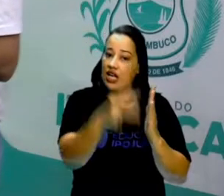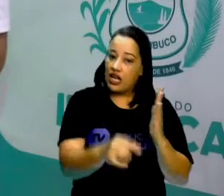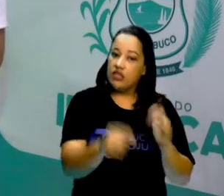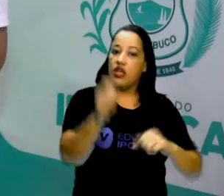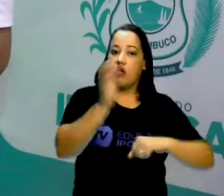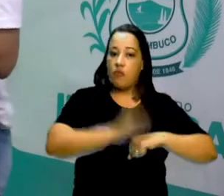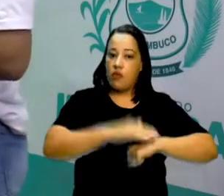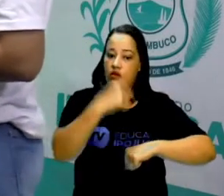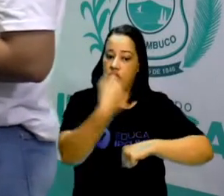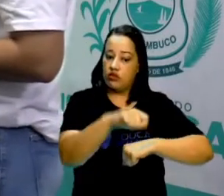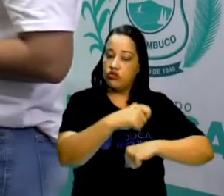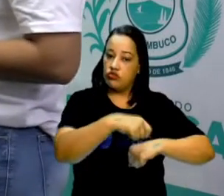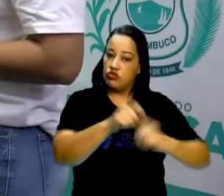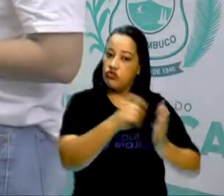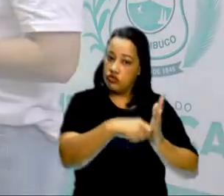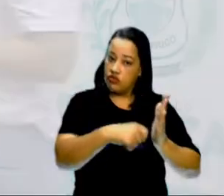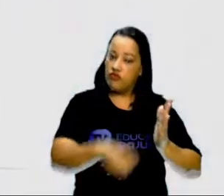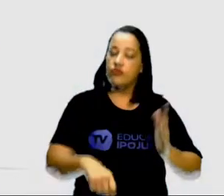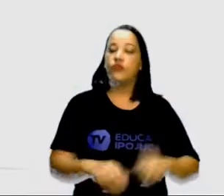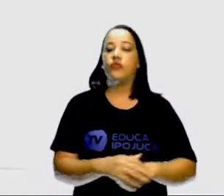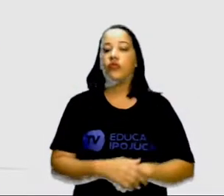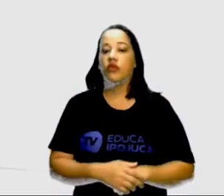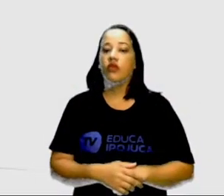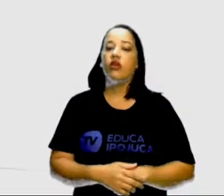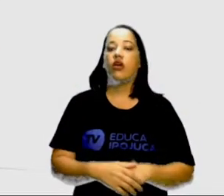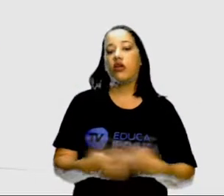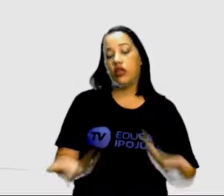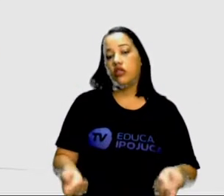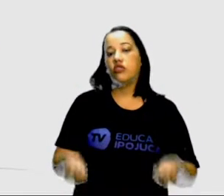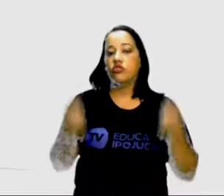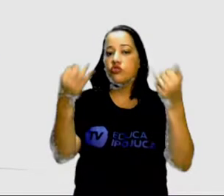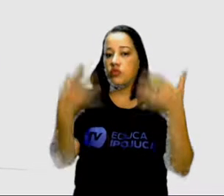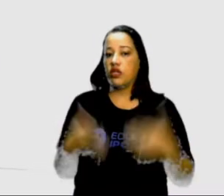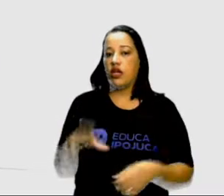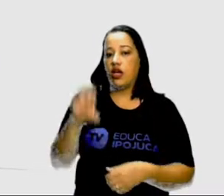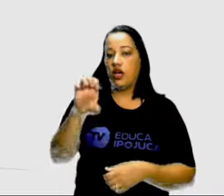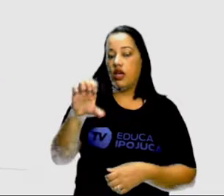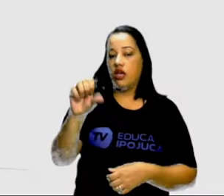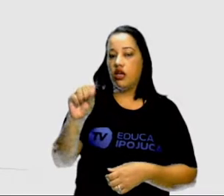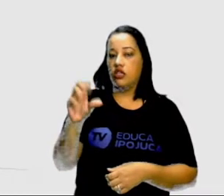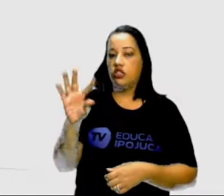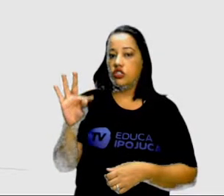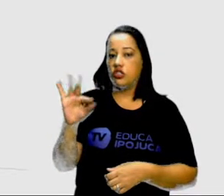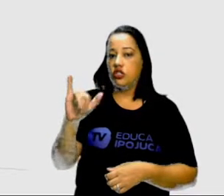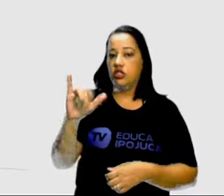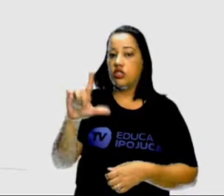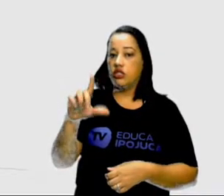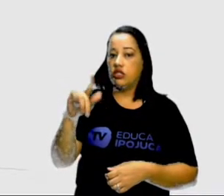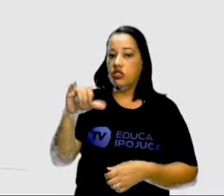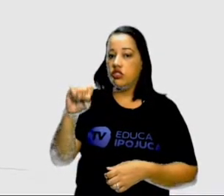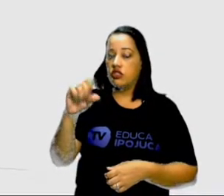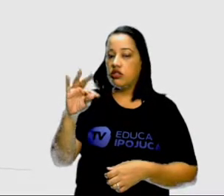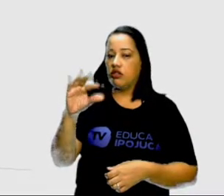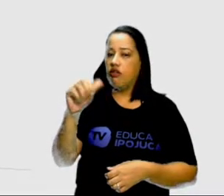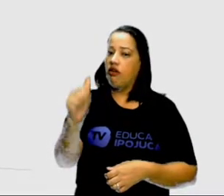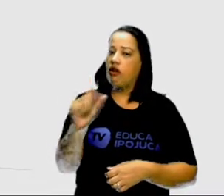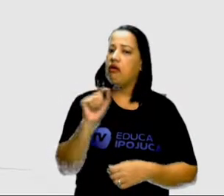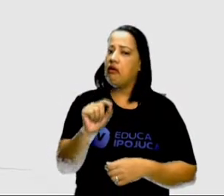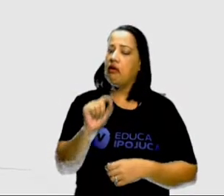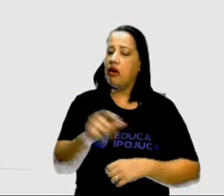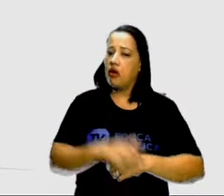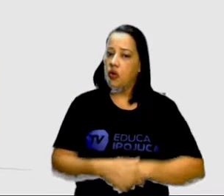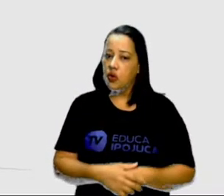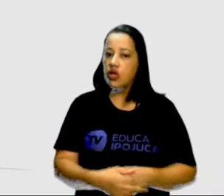Estilística, para especificar para vocês o significado, é a parte da gramática que se ocupa dos elementos expressivos de uma língua.